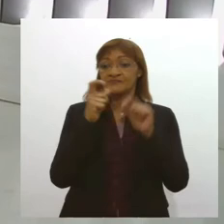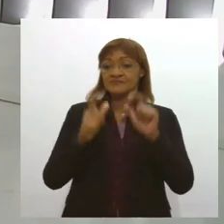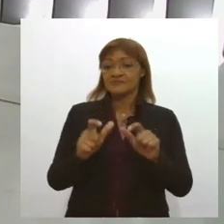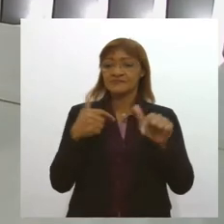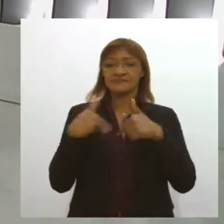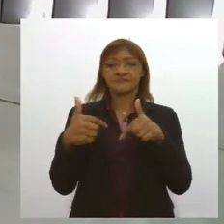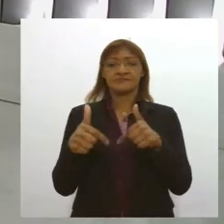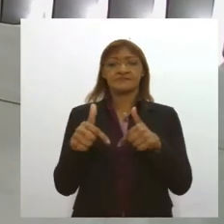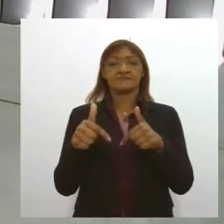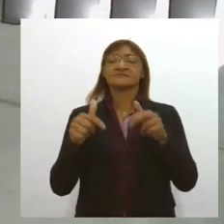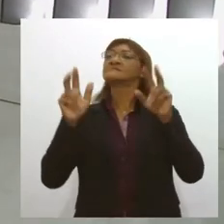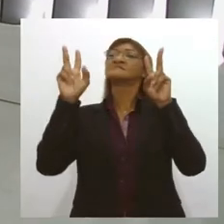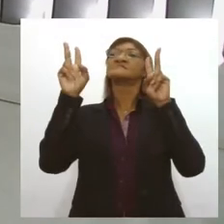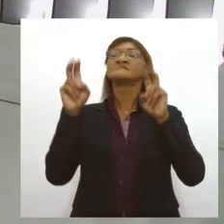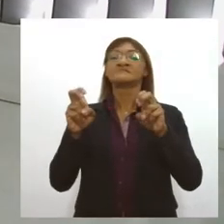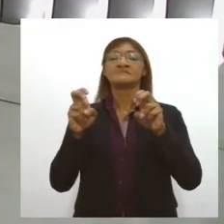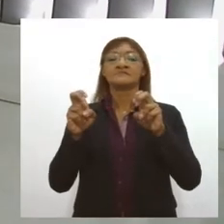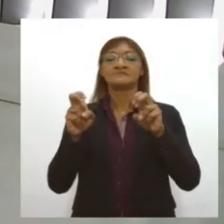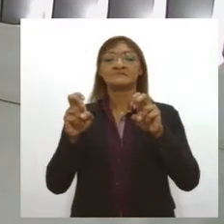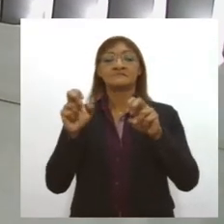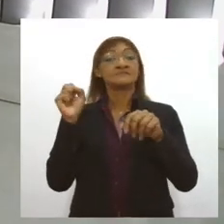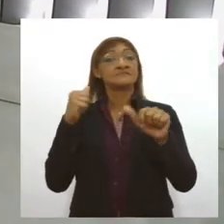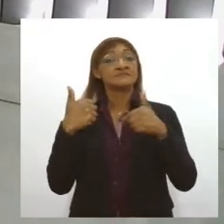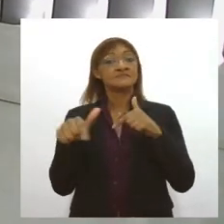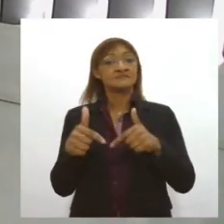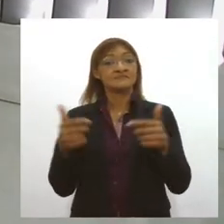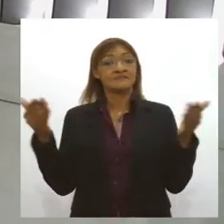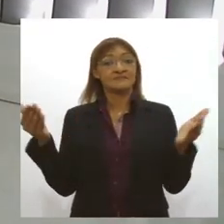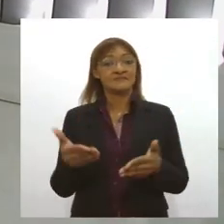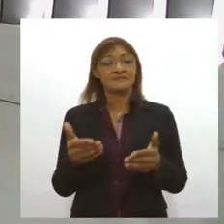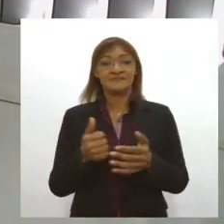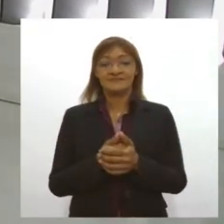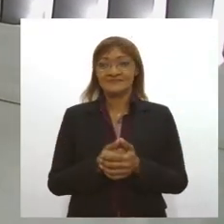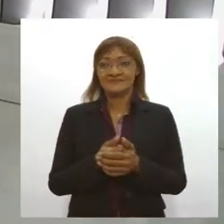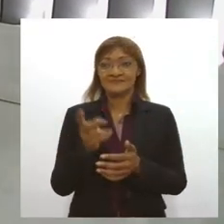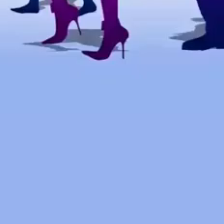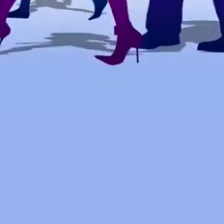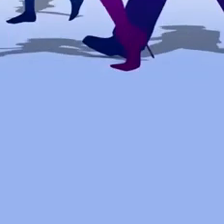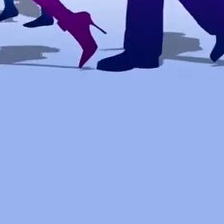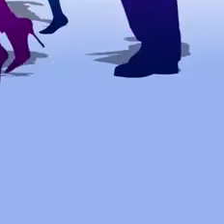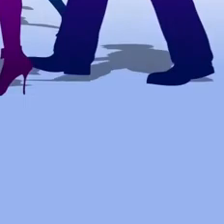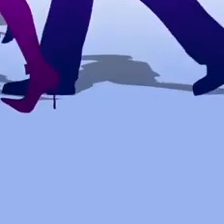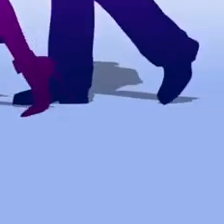é o tema do quadro mercado de trabalho de hoje com o consultor Antônio Neto e ele vai dar dicas